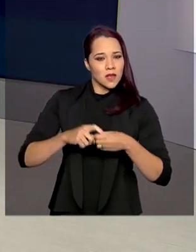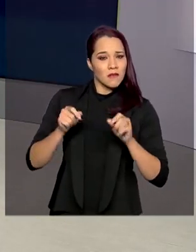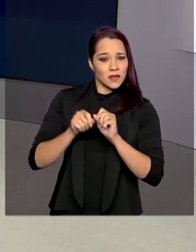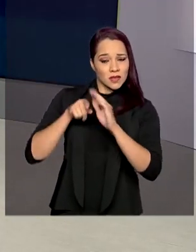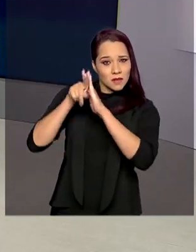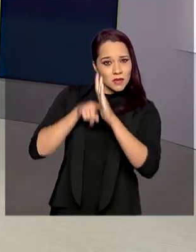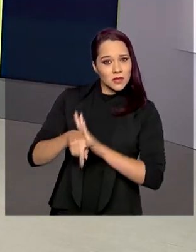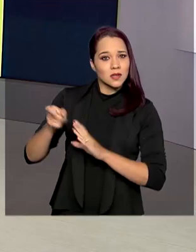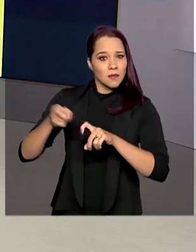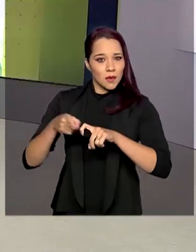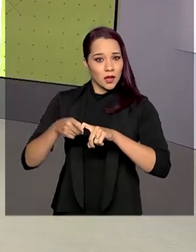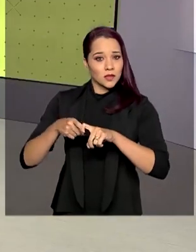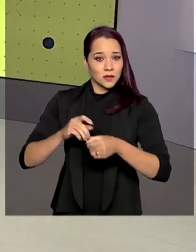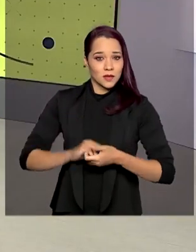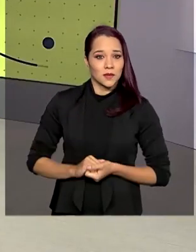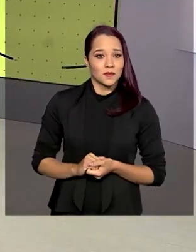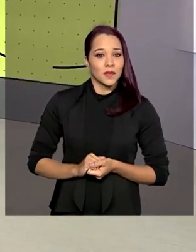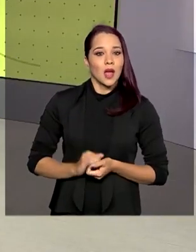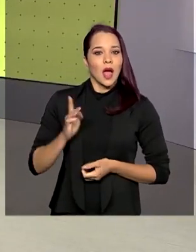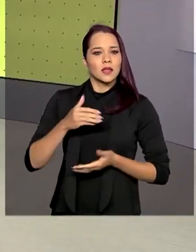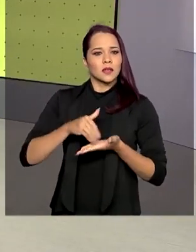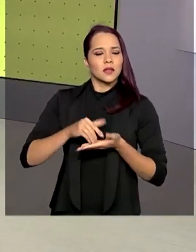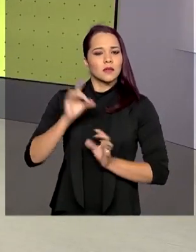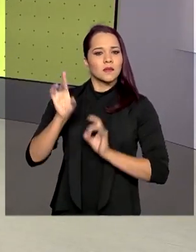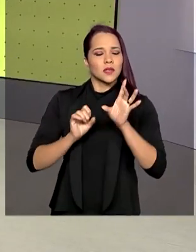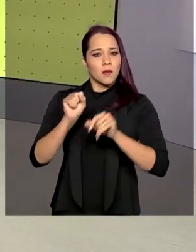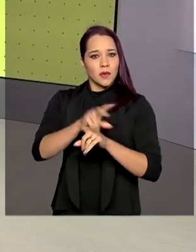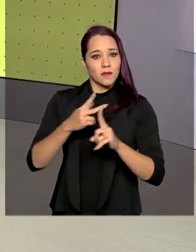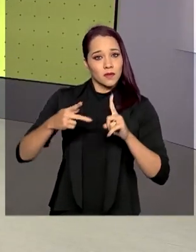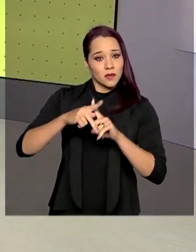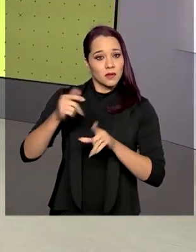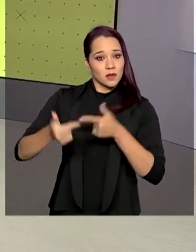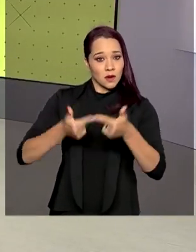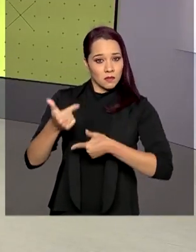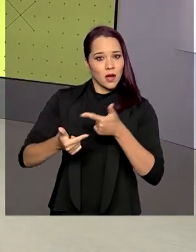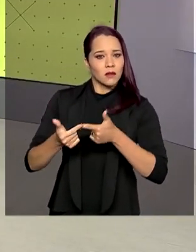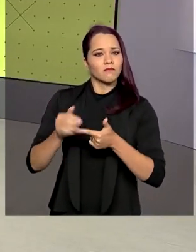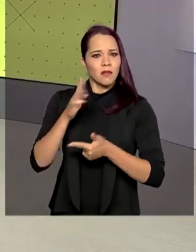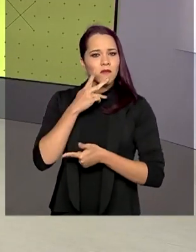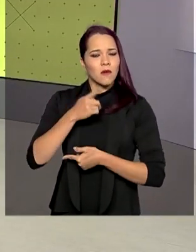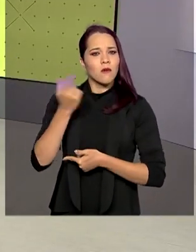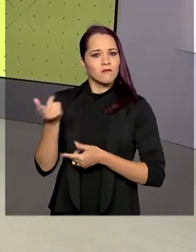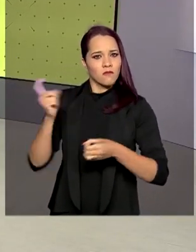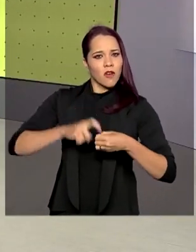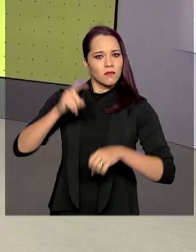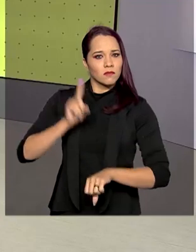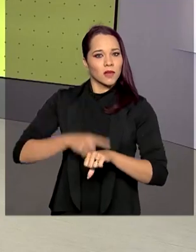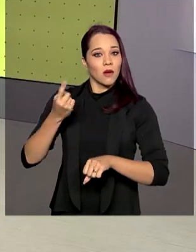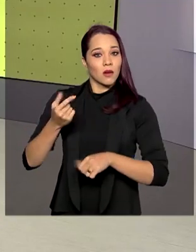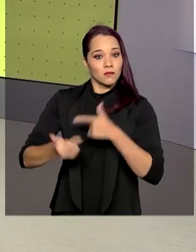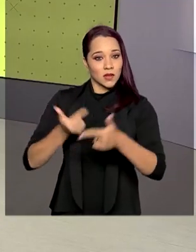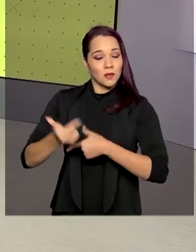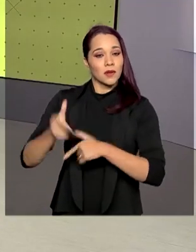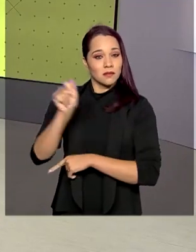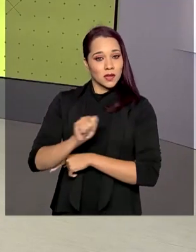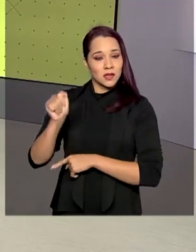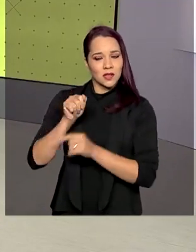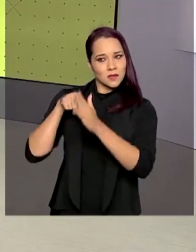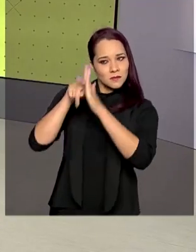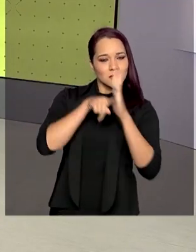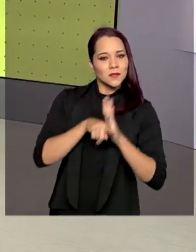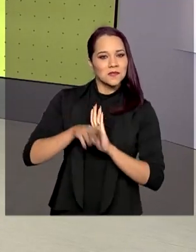médica dos segurados. A Secretaria Especial de Previdência e Trabalho determinou o retorno imediato do serviço nas agências